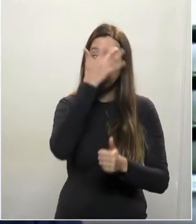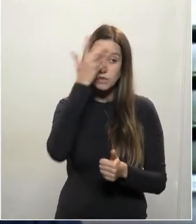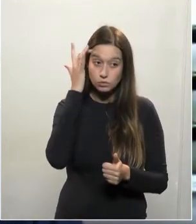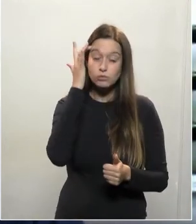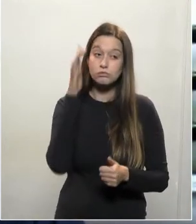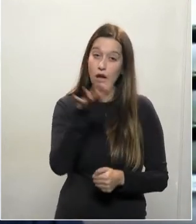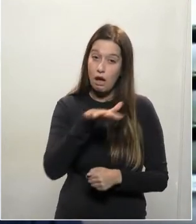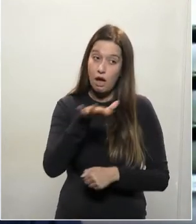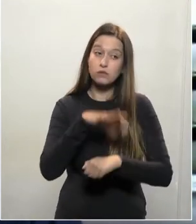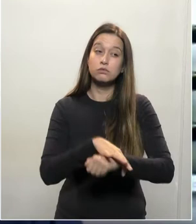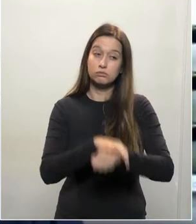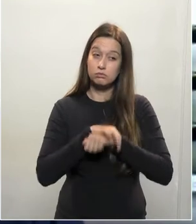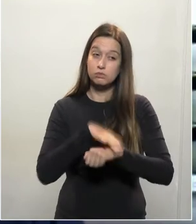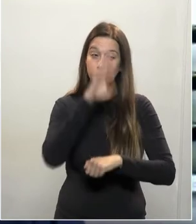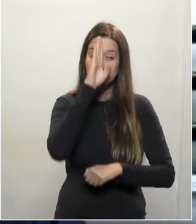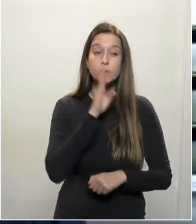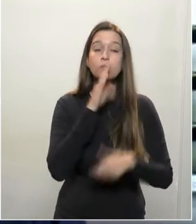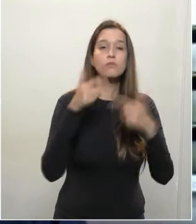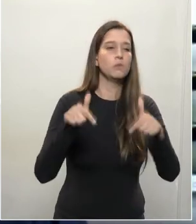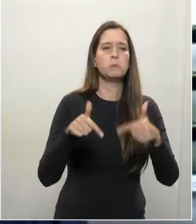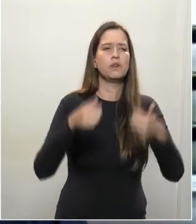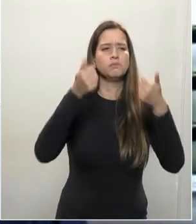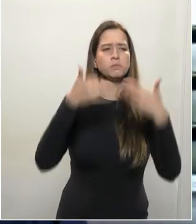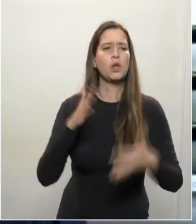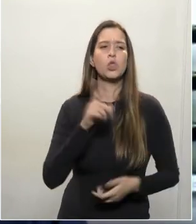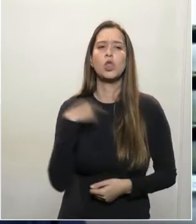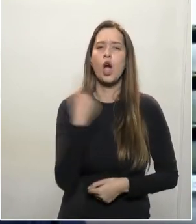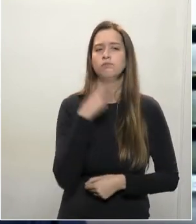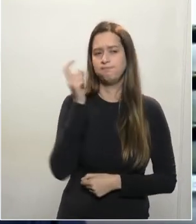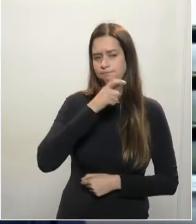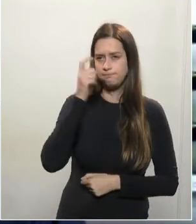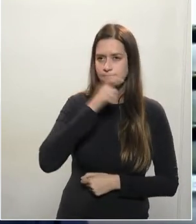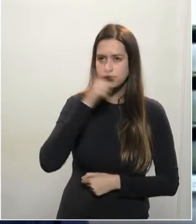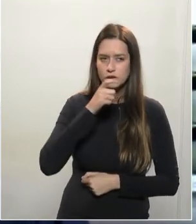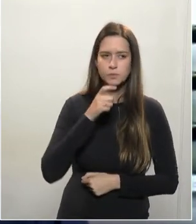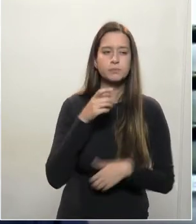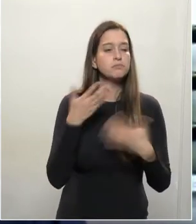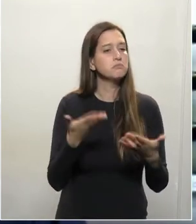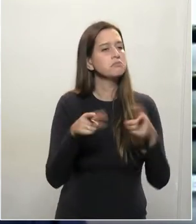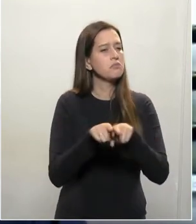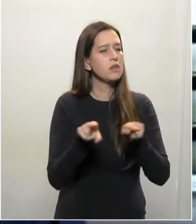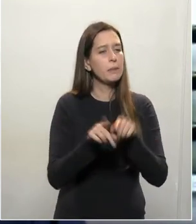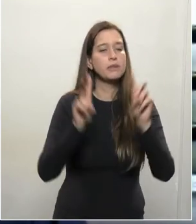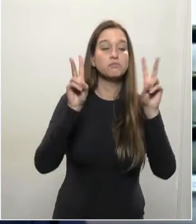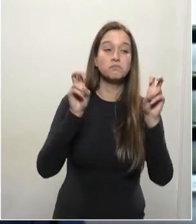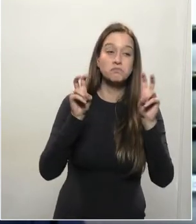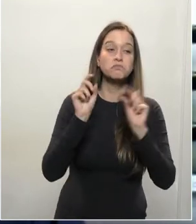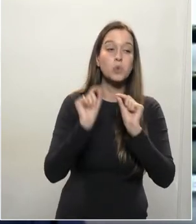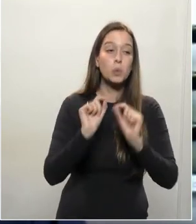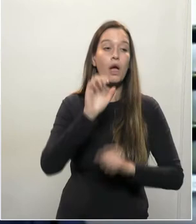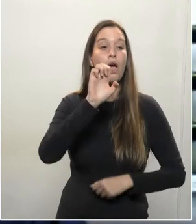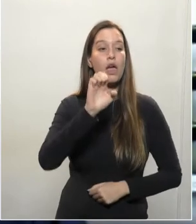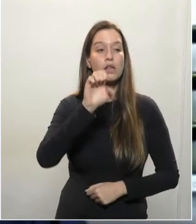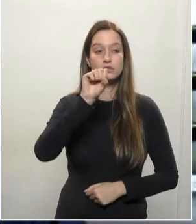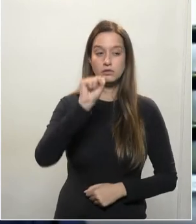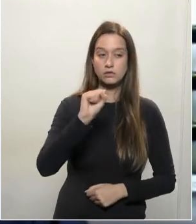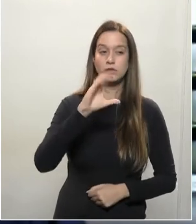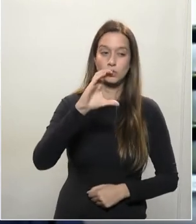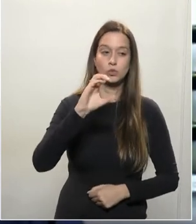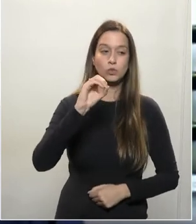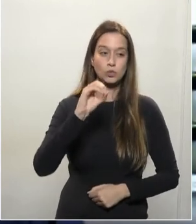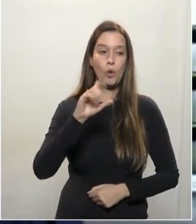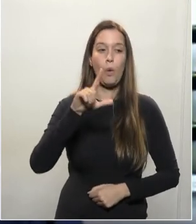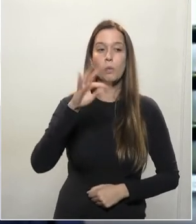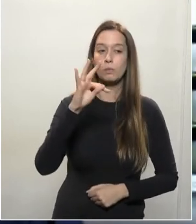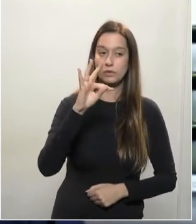mentirosos. A situação de escoltas tem um belo jargão que existe no mundo inteiro, quem prende não guarda. É isso,